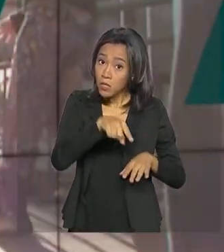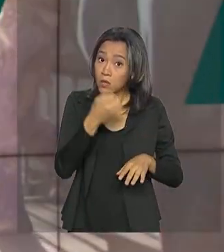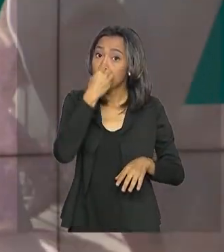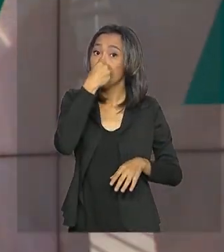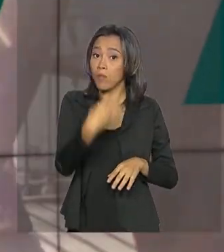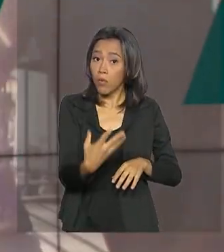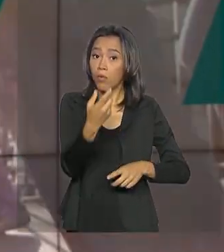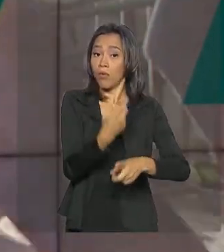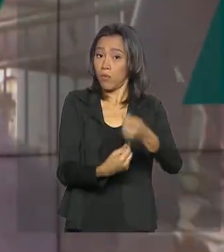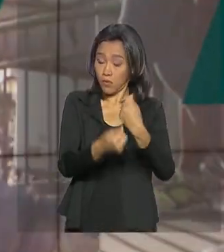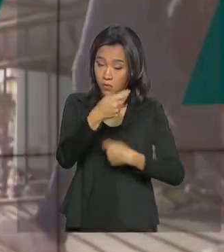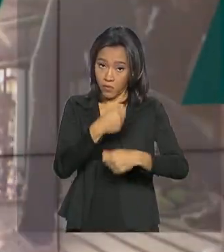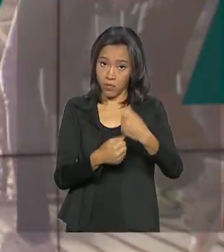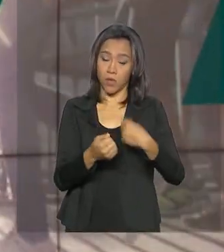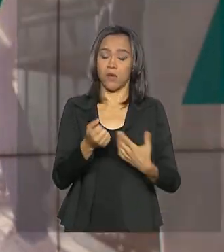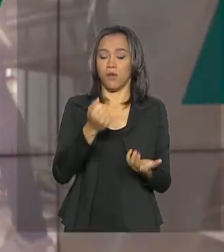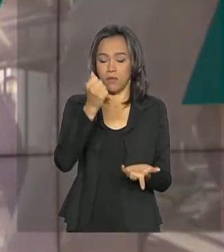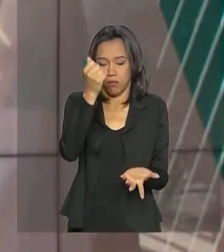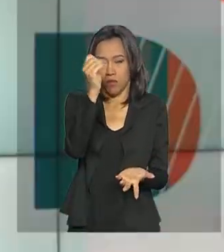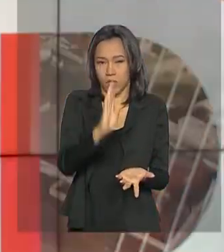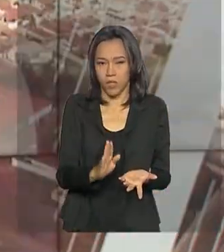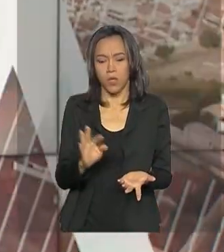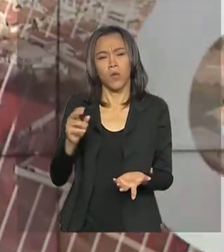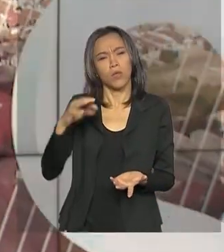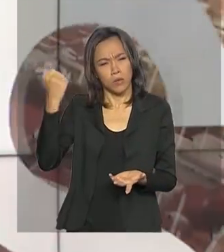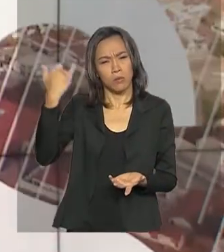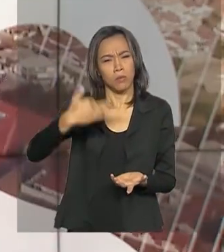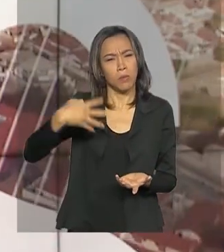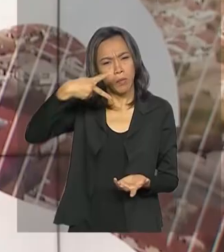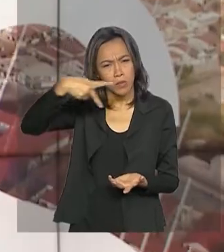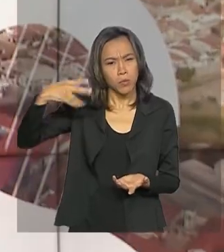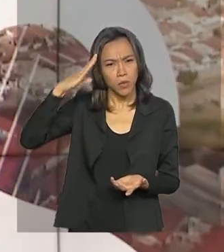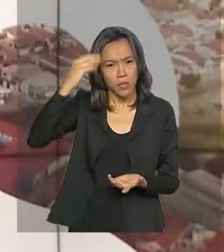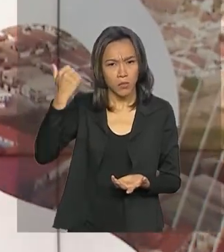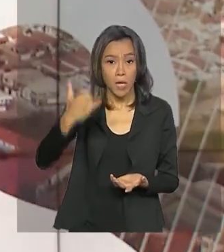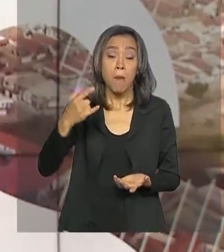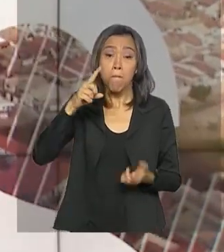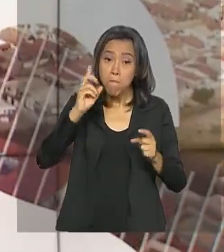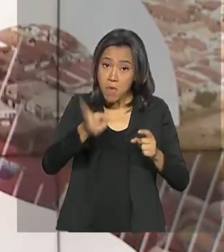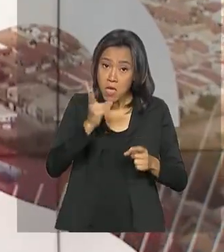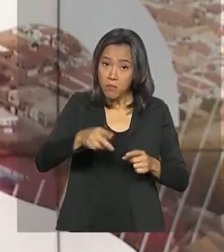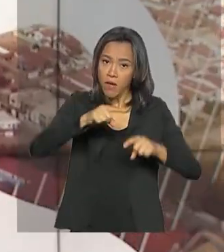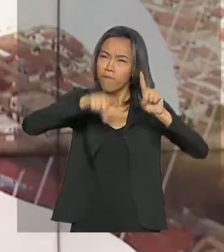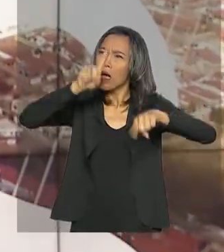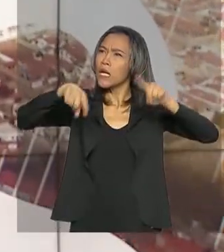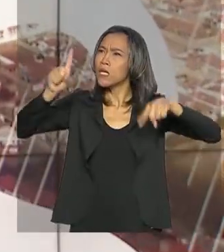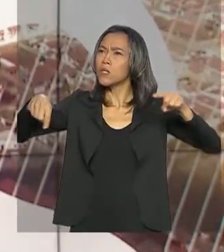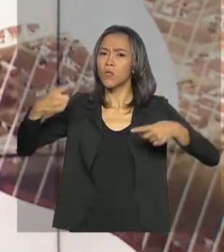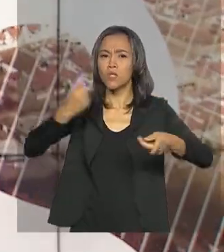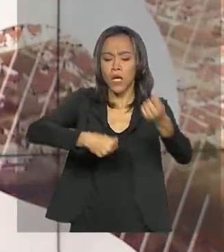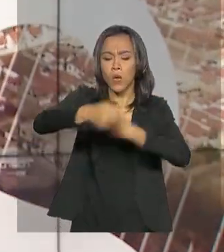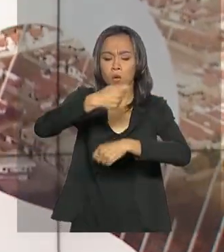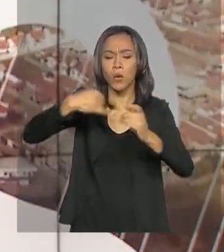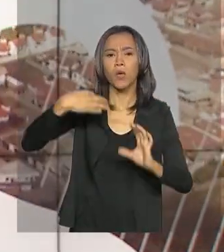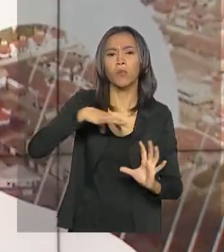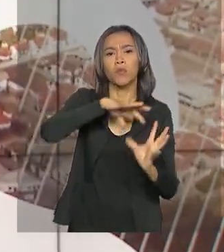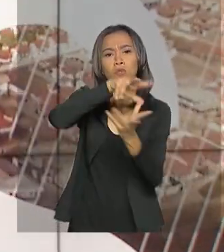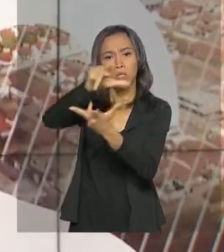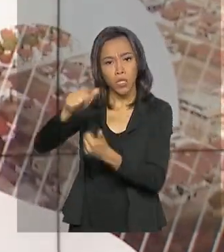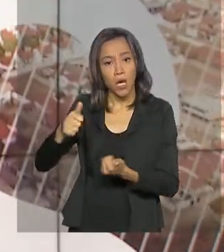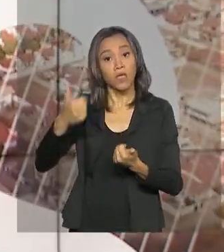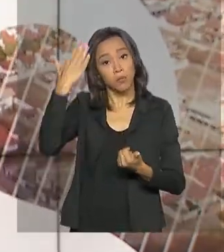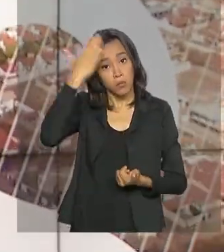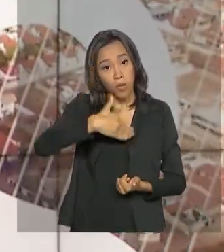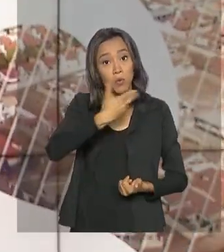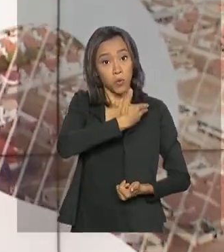à economia brasileira. Segundo ele, a queda do risco país, mesmo com as variações econômicas mundiais, demonstra que o governo faz o